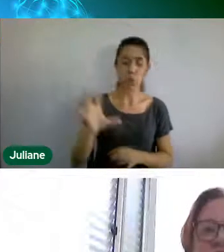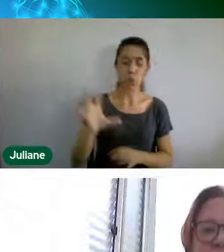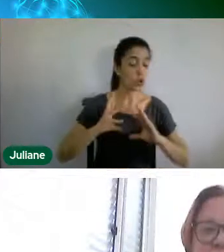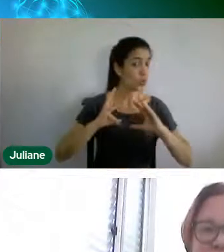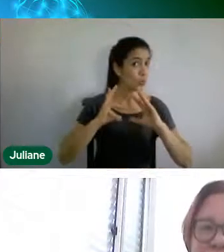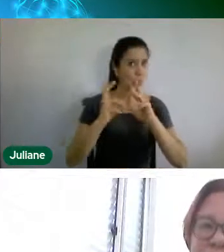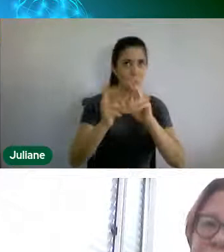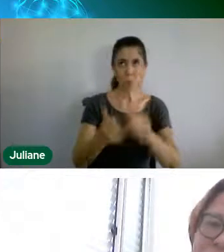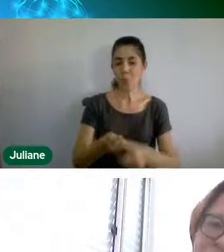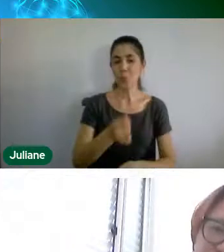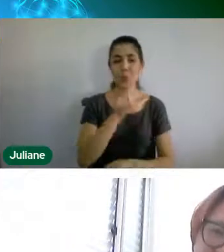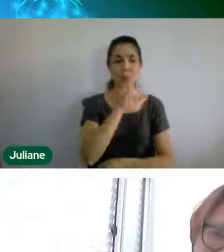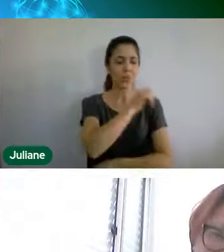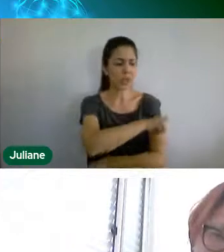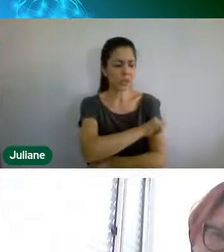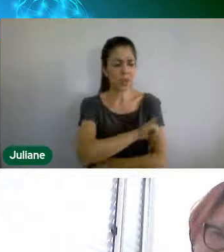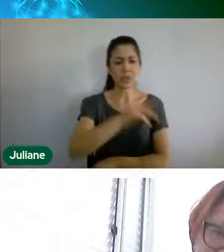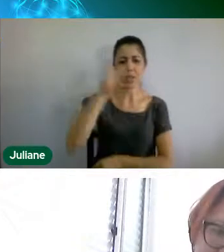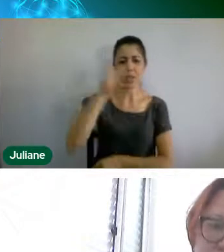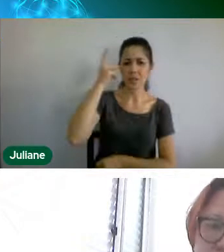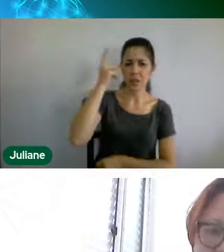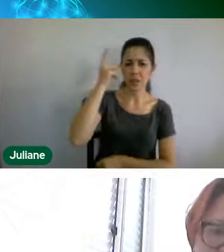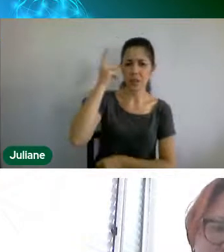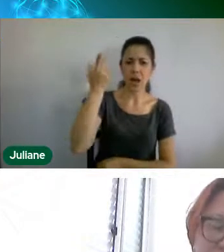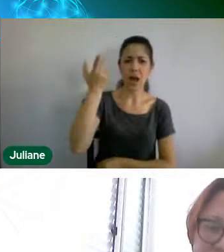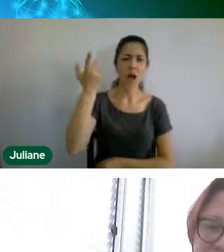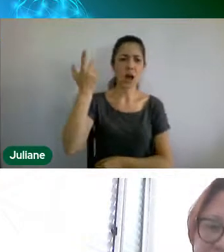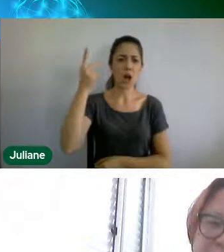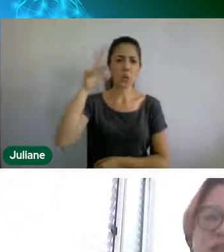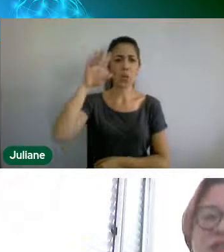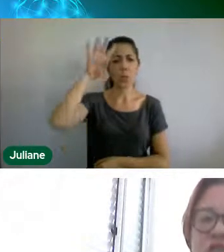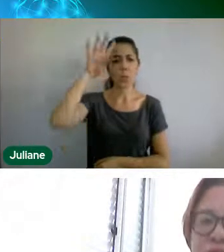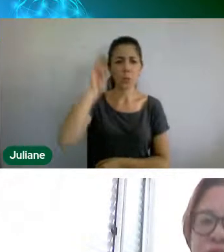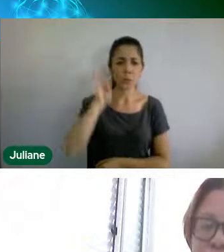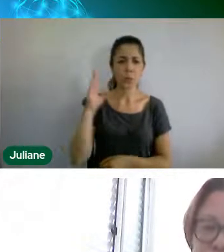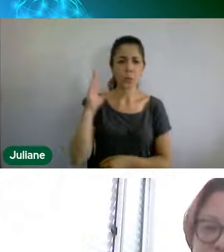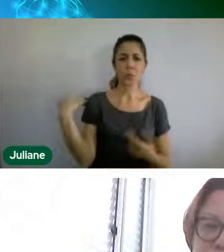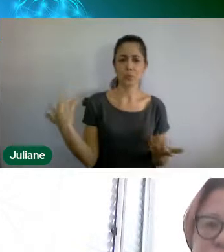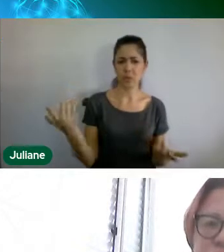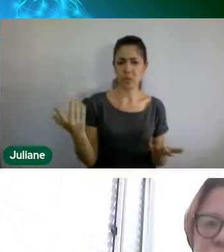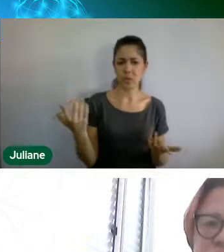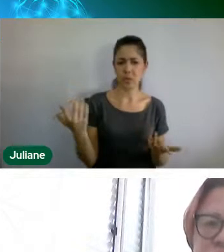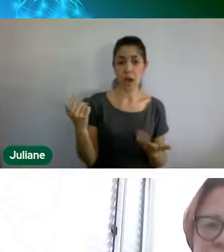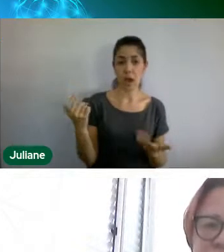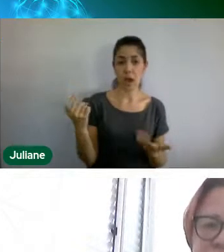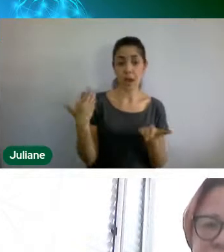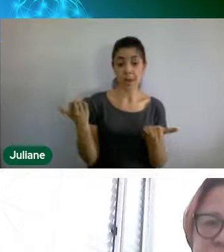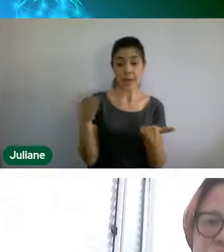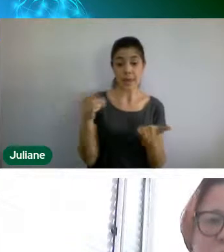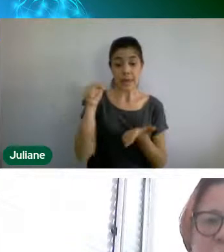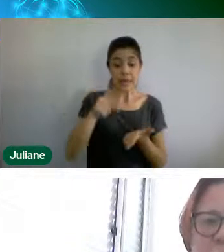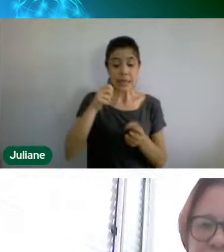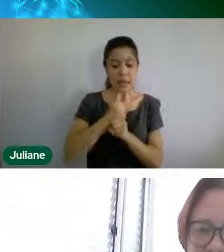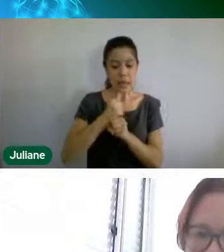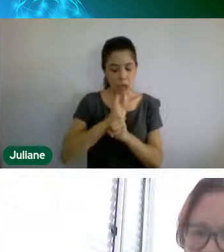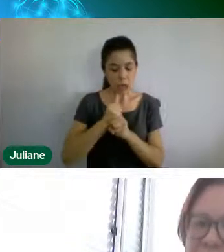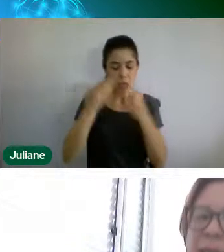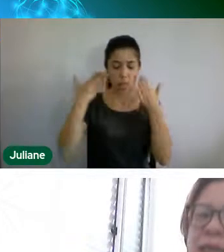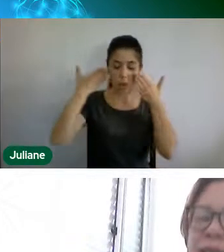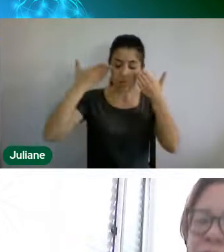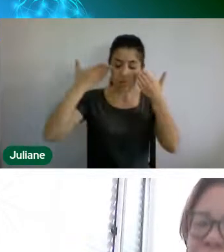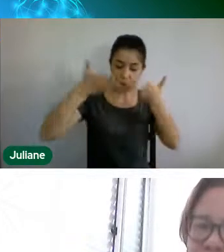este ano ela está mais focada aqui nas cidades de São Francisco de Paula,